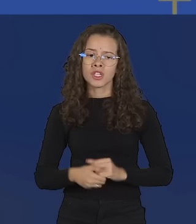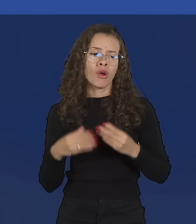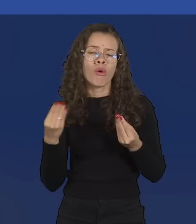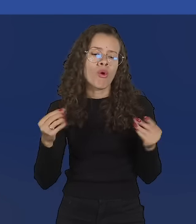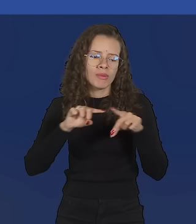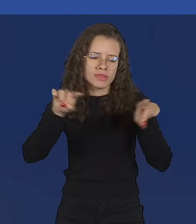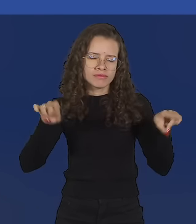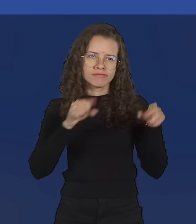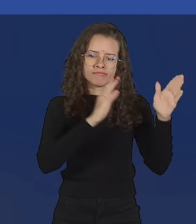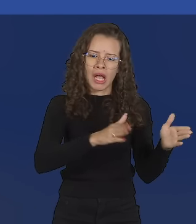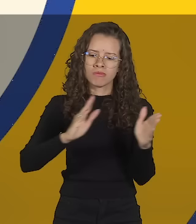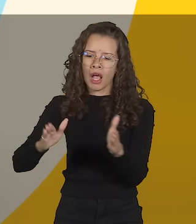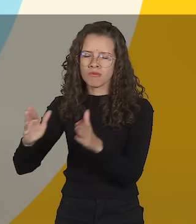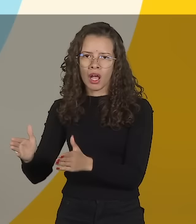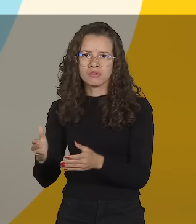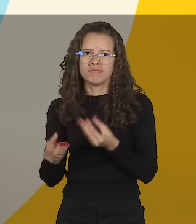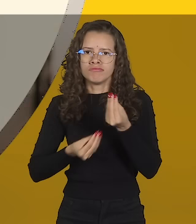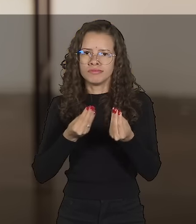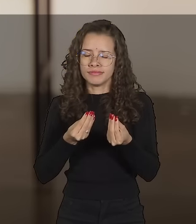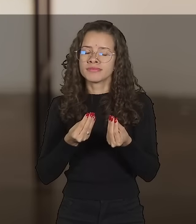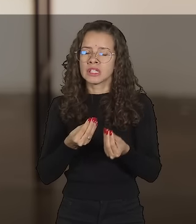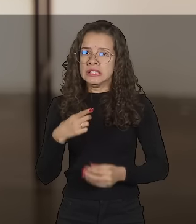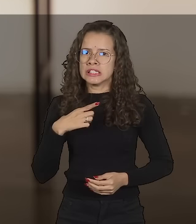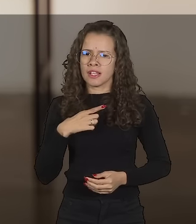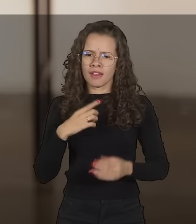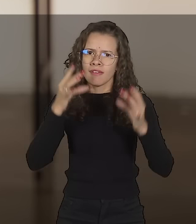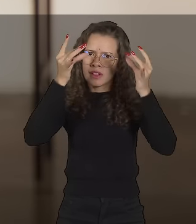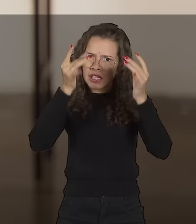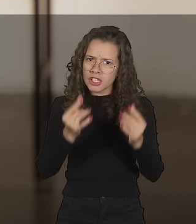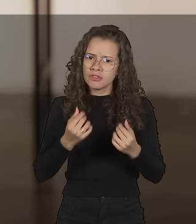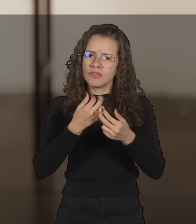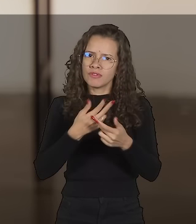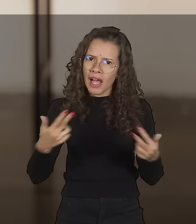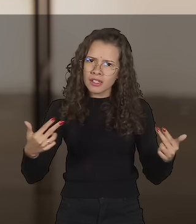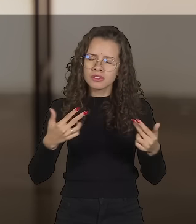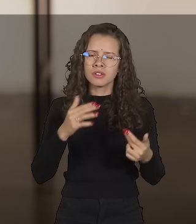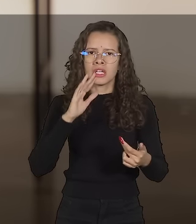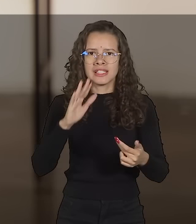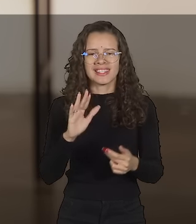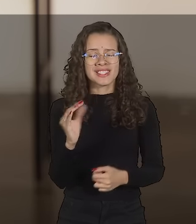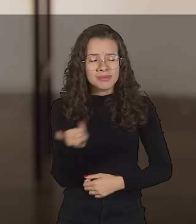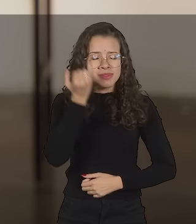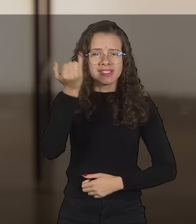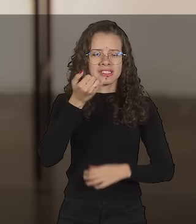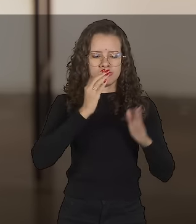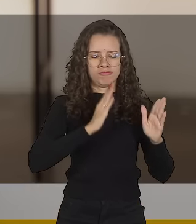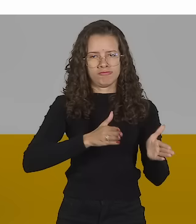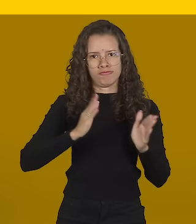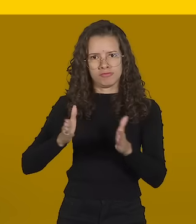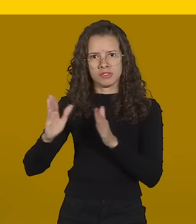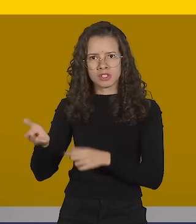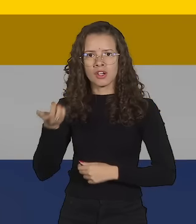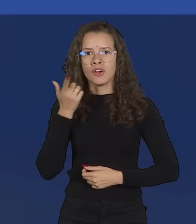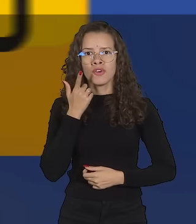Montagem da sessão eleitoral. Uma das etapas mais importantes no dia das eleições é a organização da